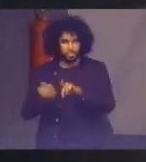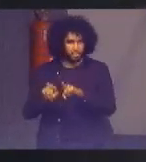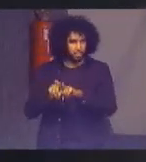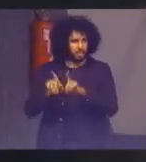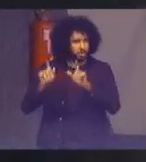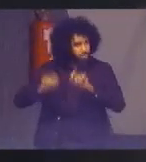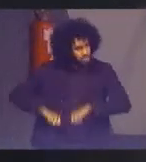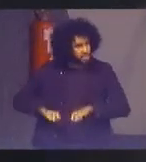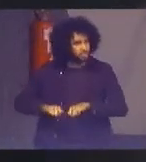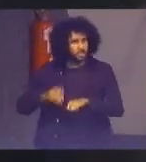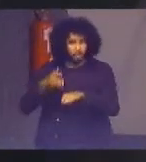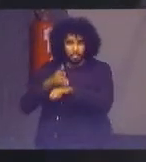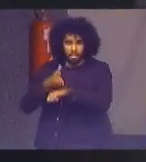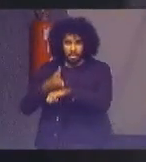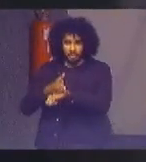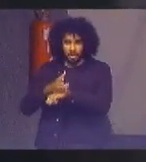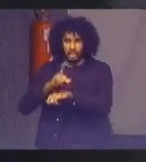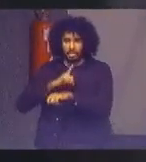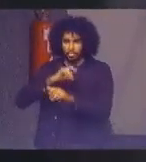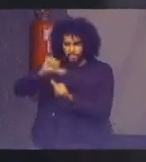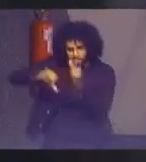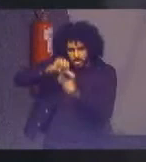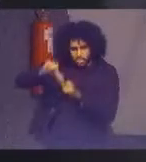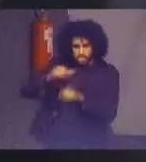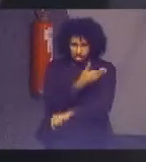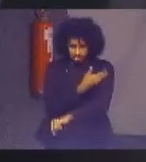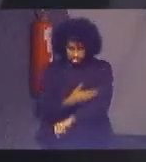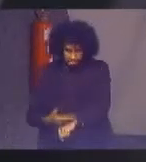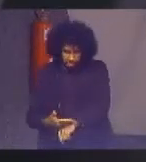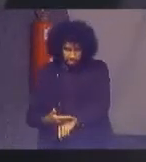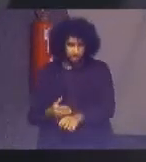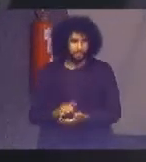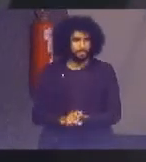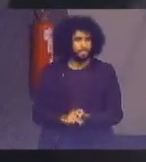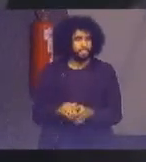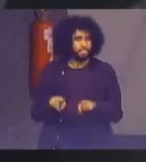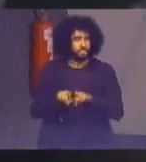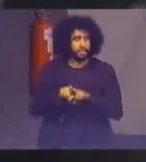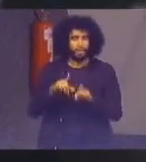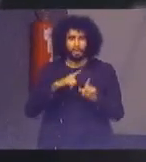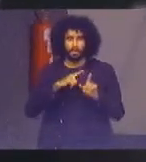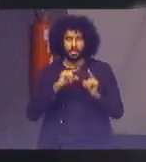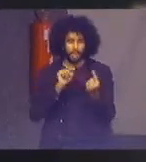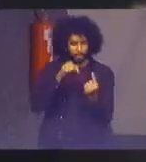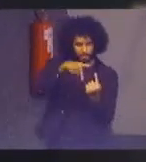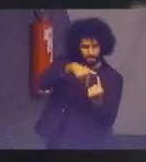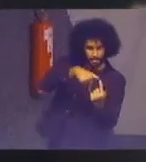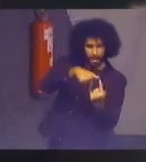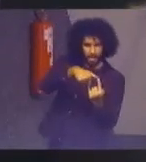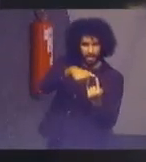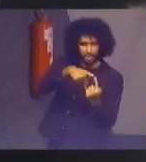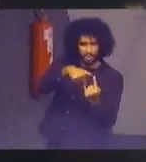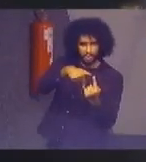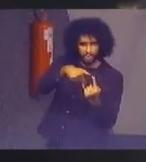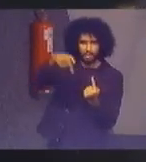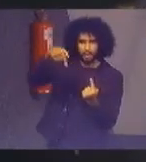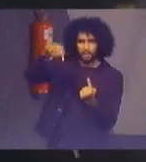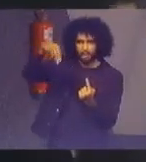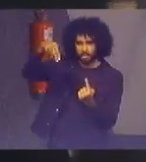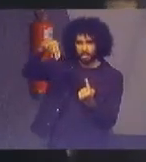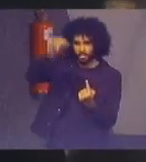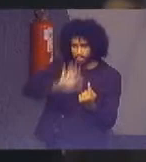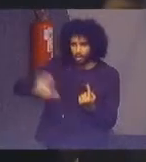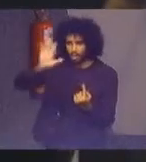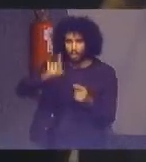A mudança de hábitos, a nacionalização de metas globais, a elaboração de agenda